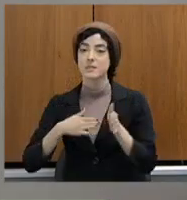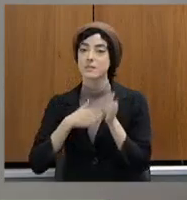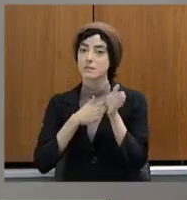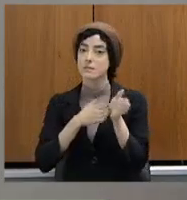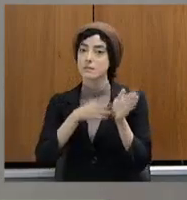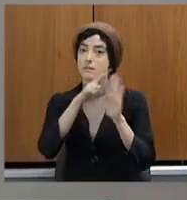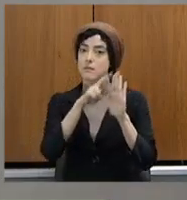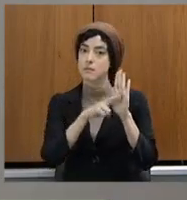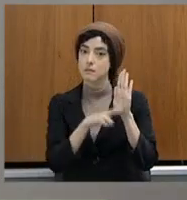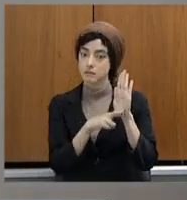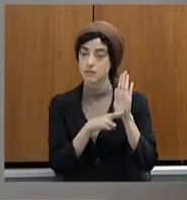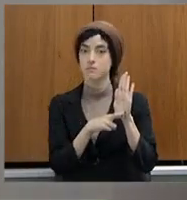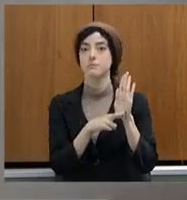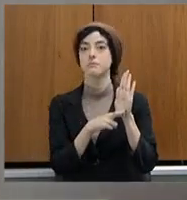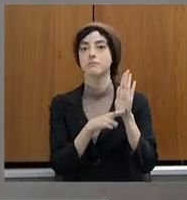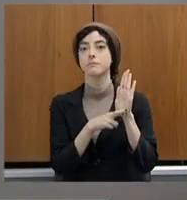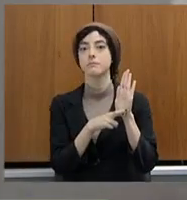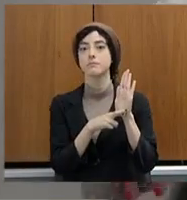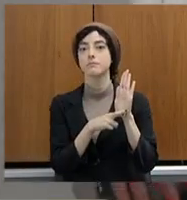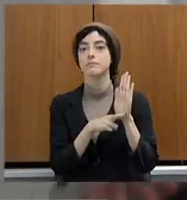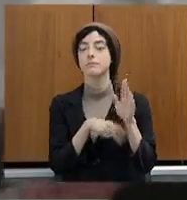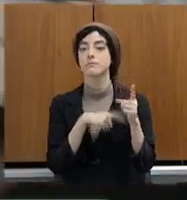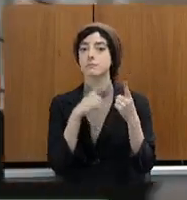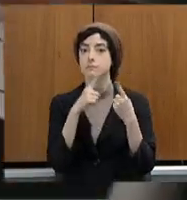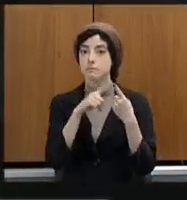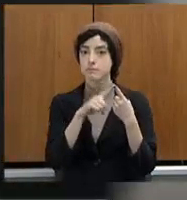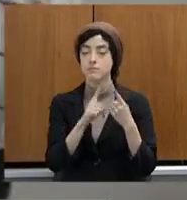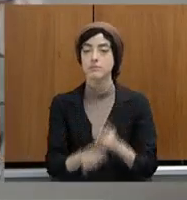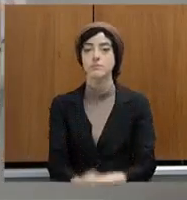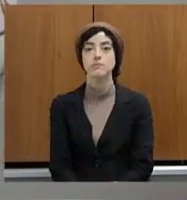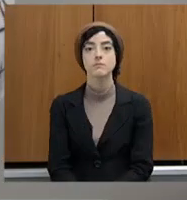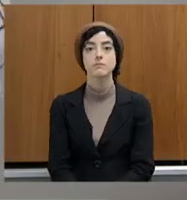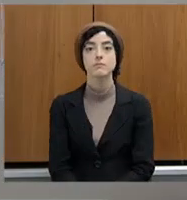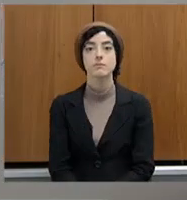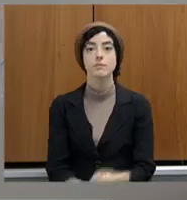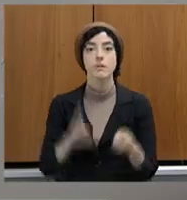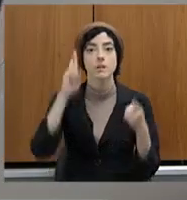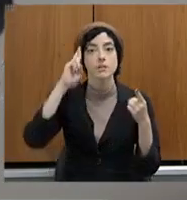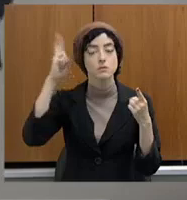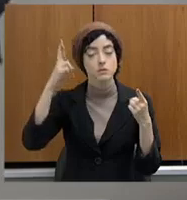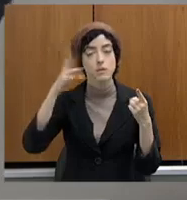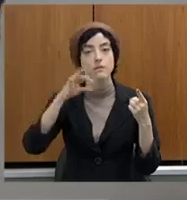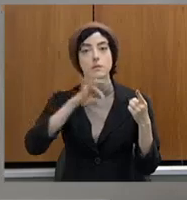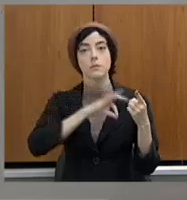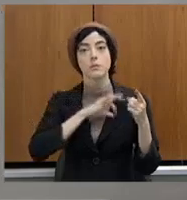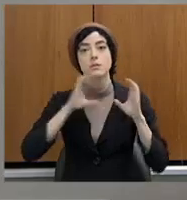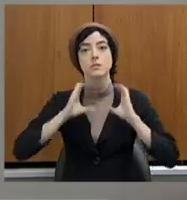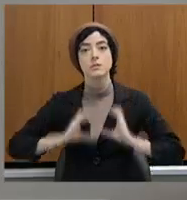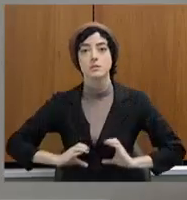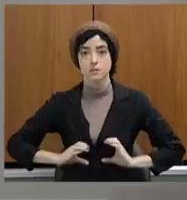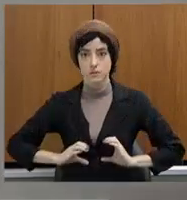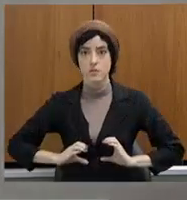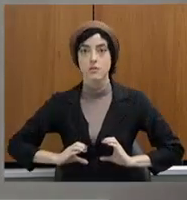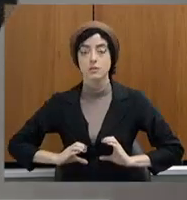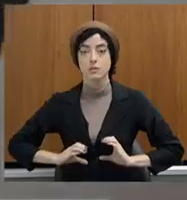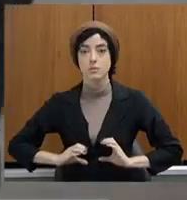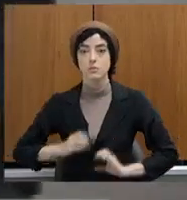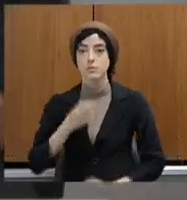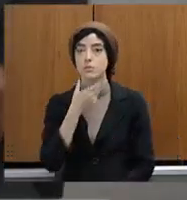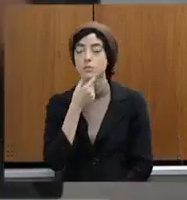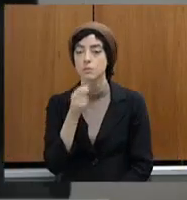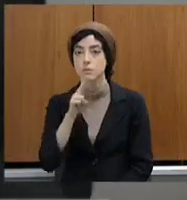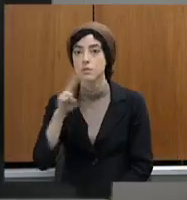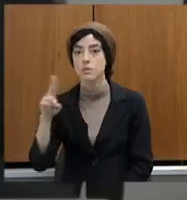o chefe da Polícia Civil do Estado de Minas Gerais, doutor Joaquim Francisco Neto e Sil,